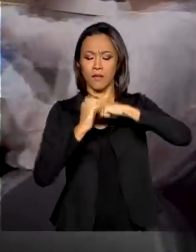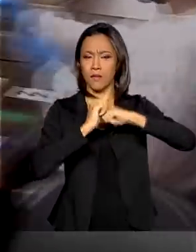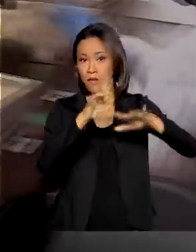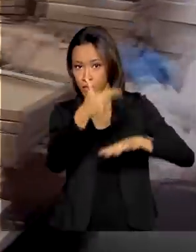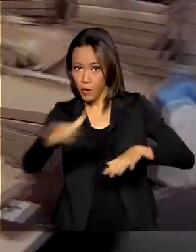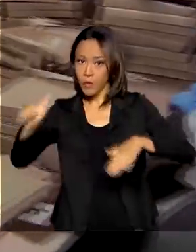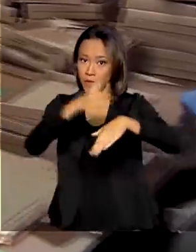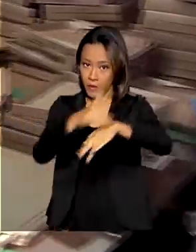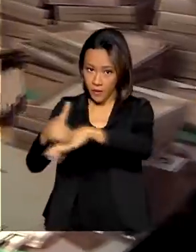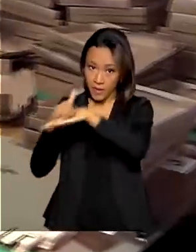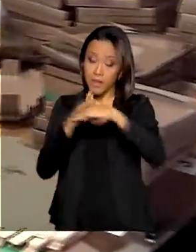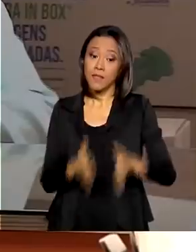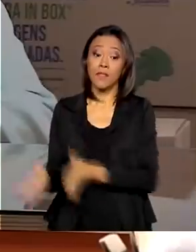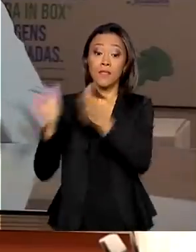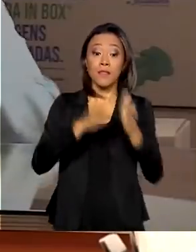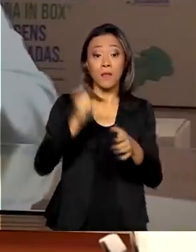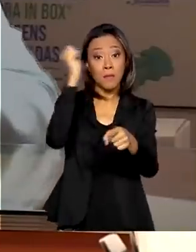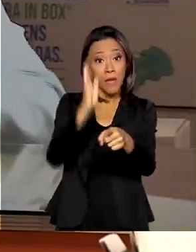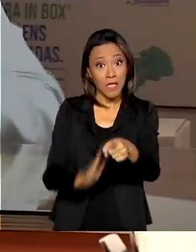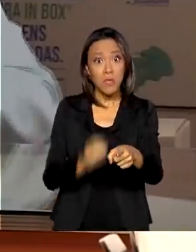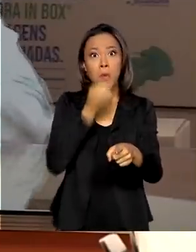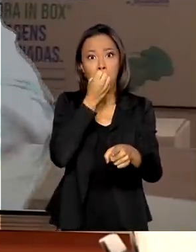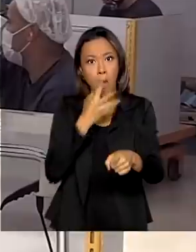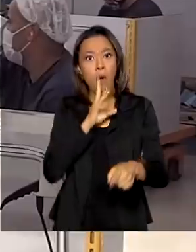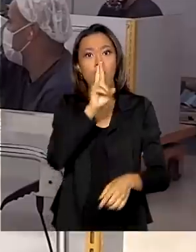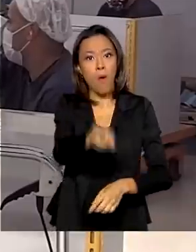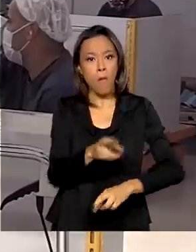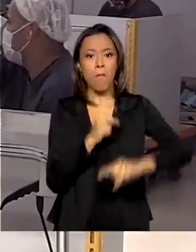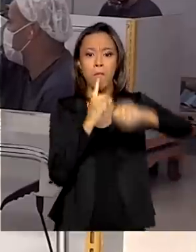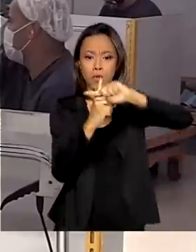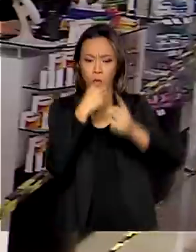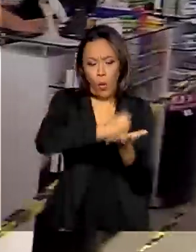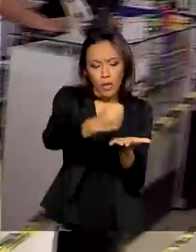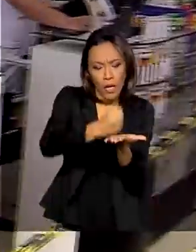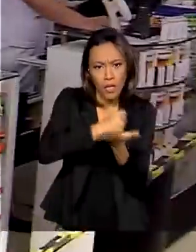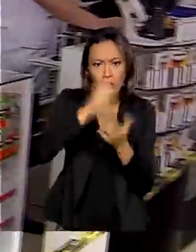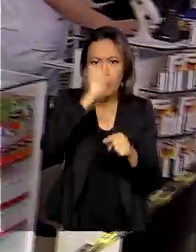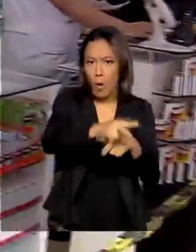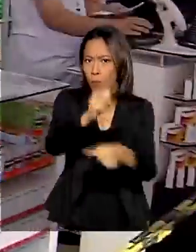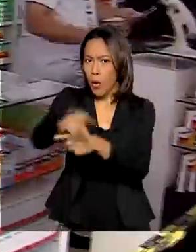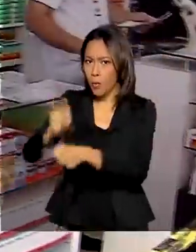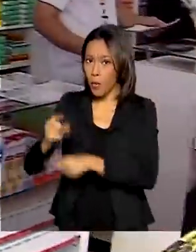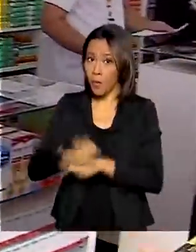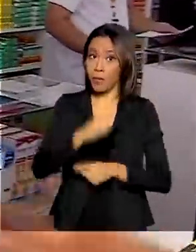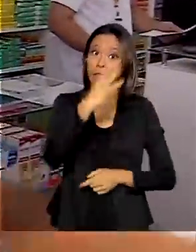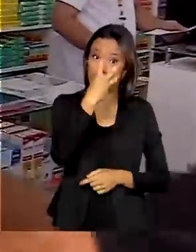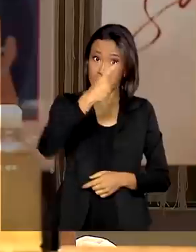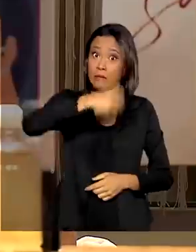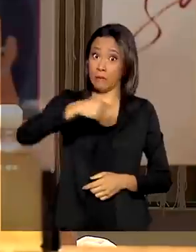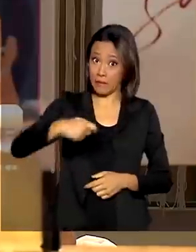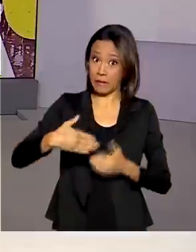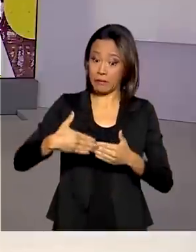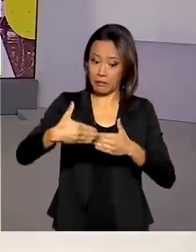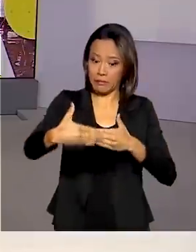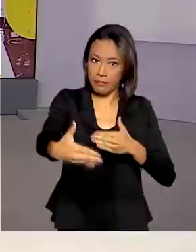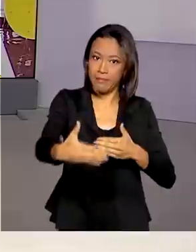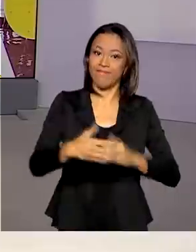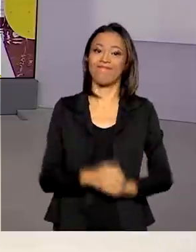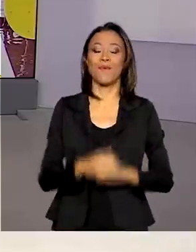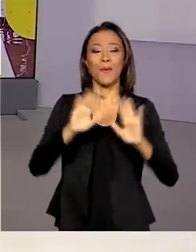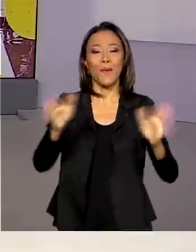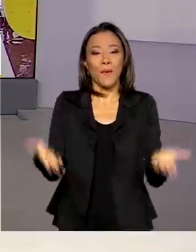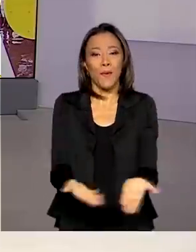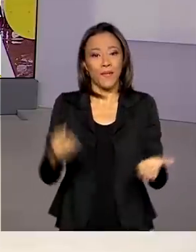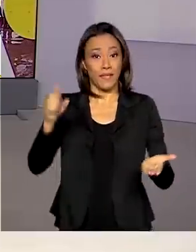Brasil registra saldo positivo na geração de empregos com carteira assinada pelo terceiro mês consecutivo. Hoje é